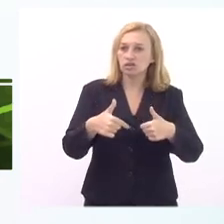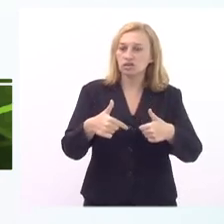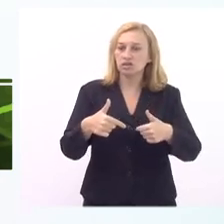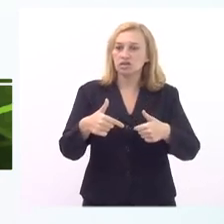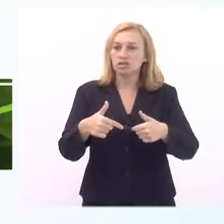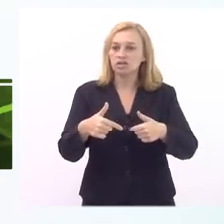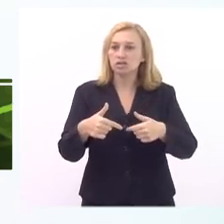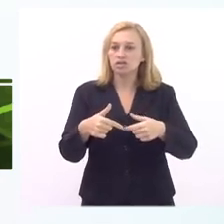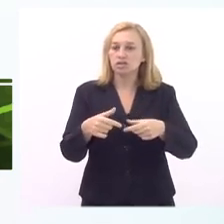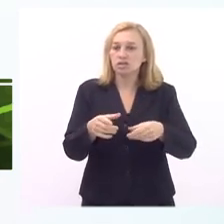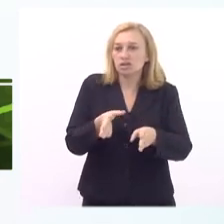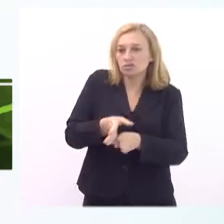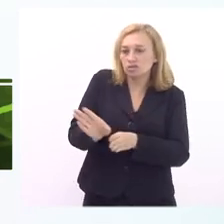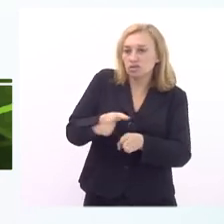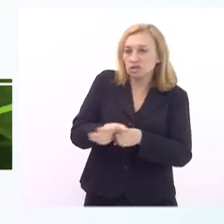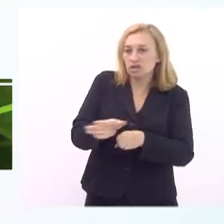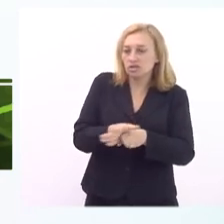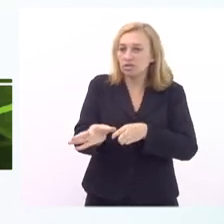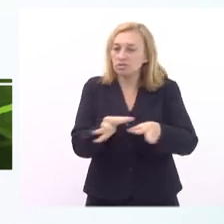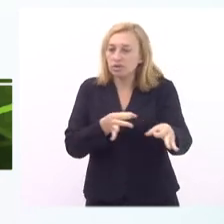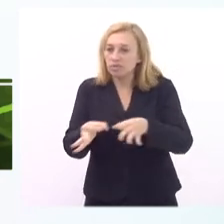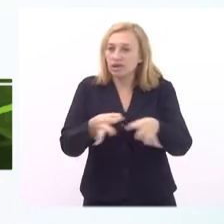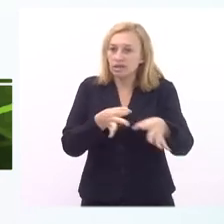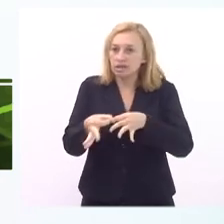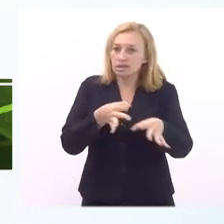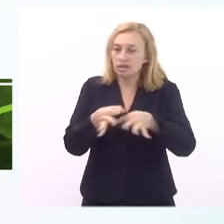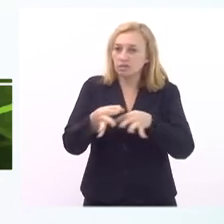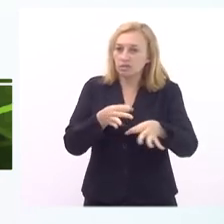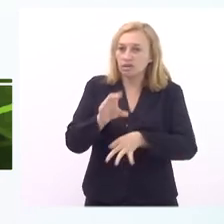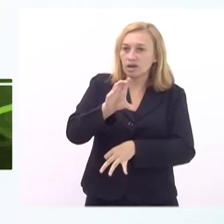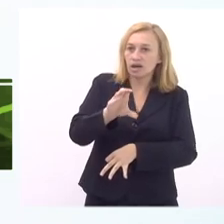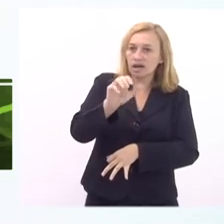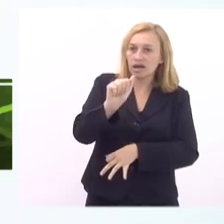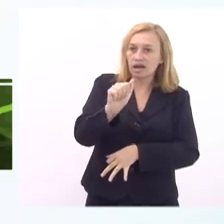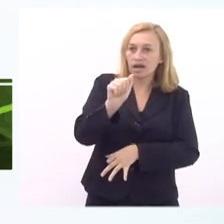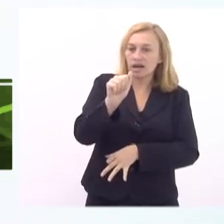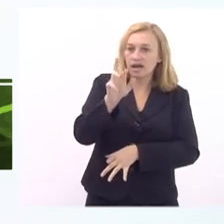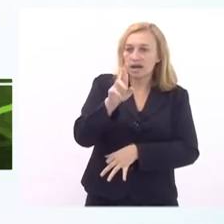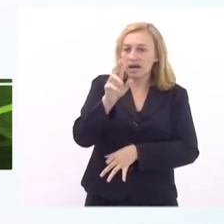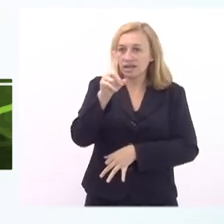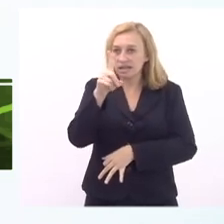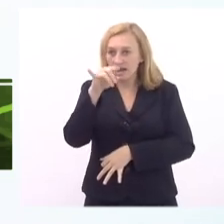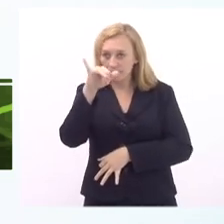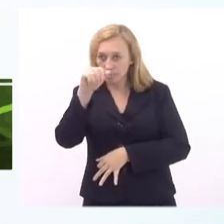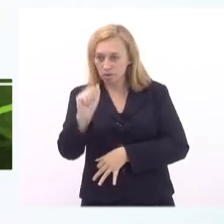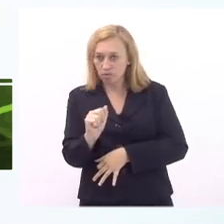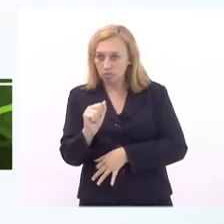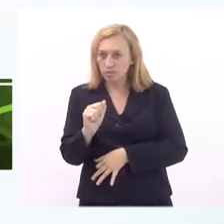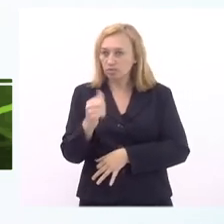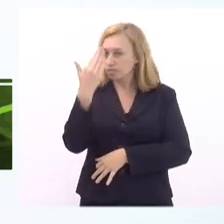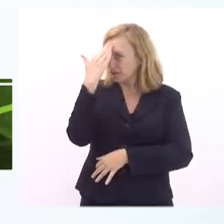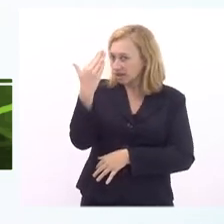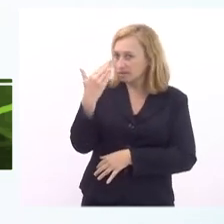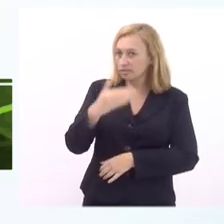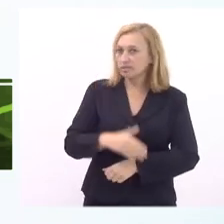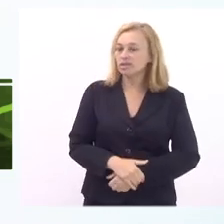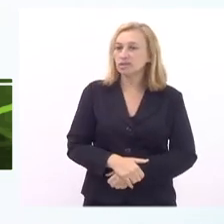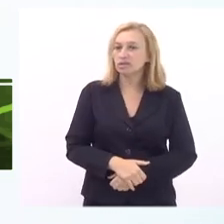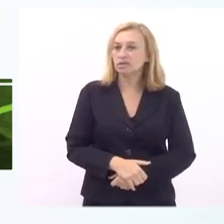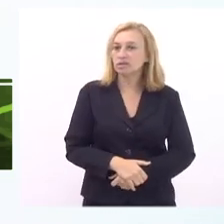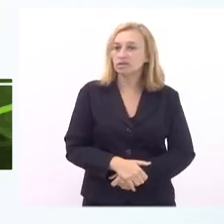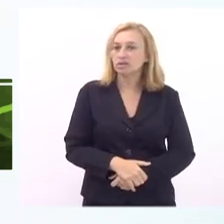cardápio e planejando essa alimentação dos nossos estudantes muito obrigado desculpa